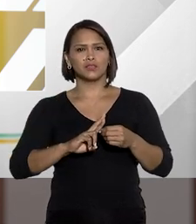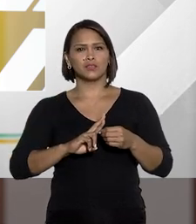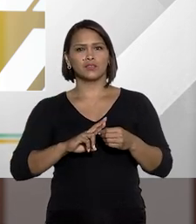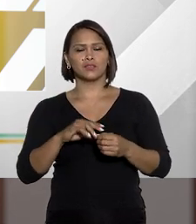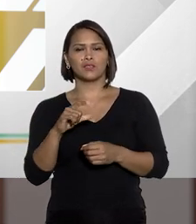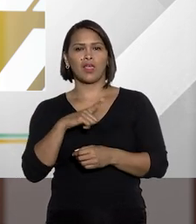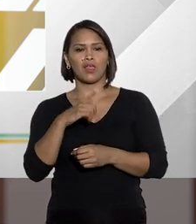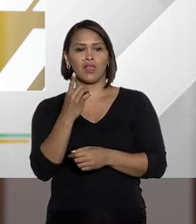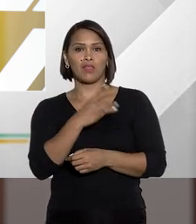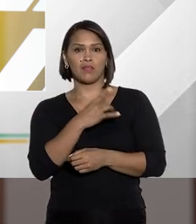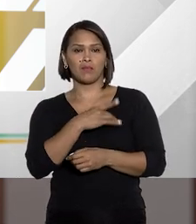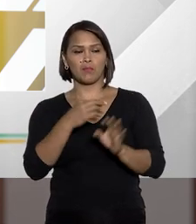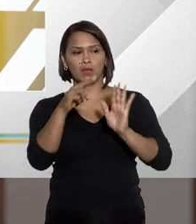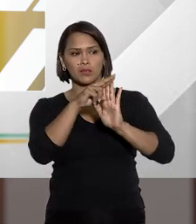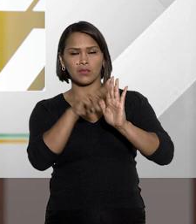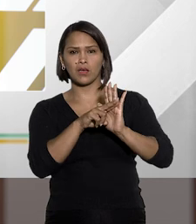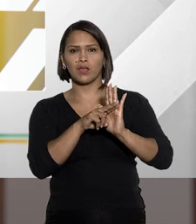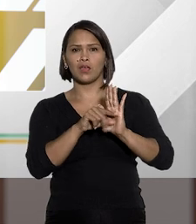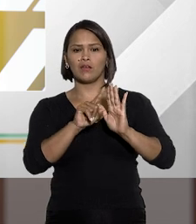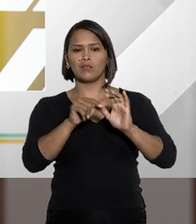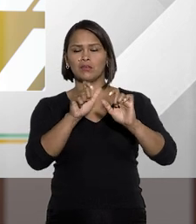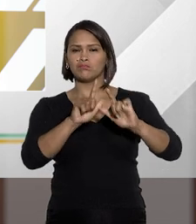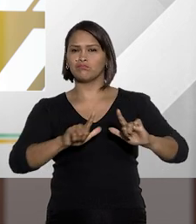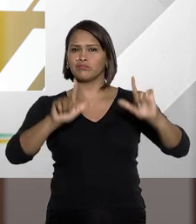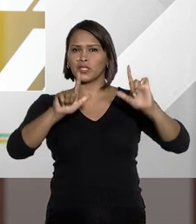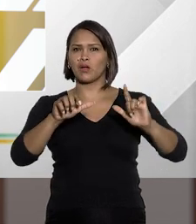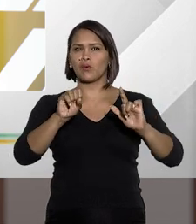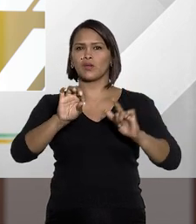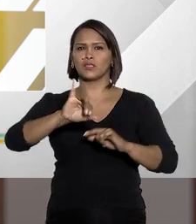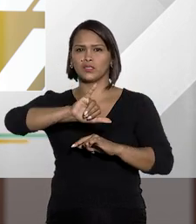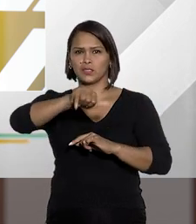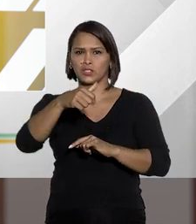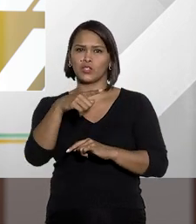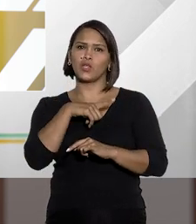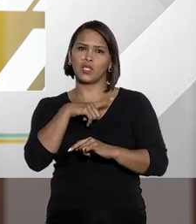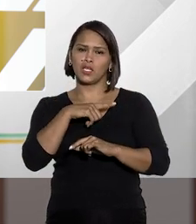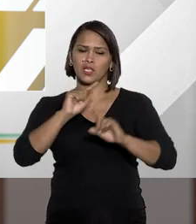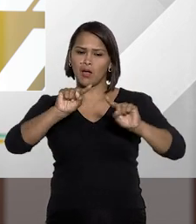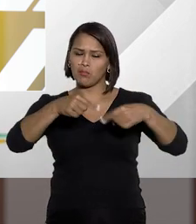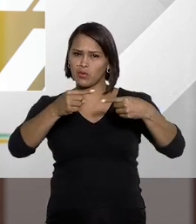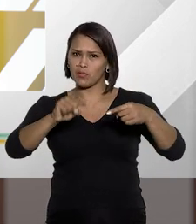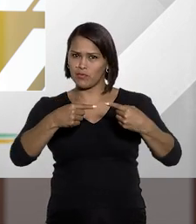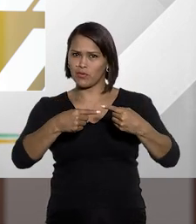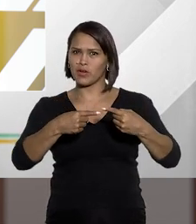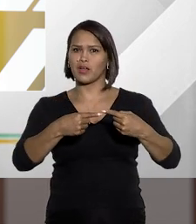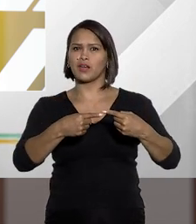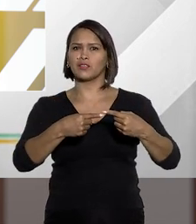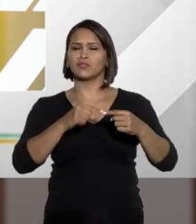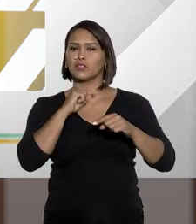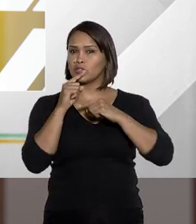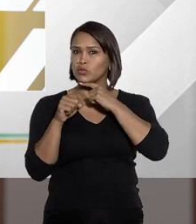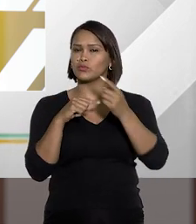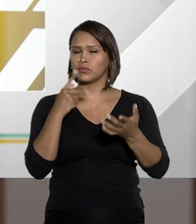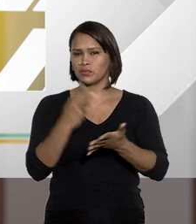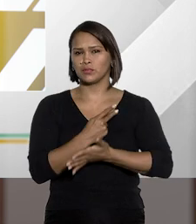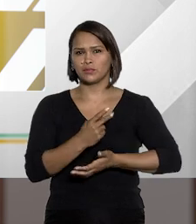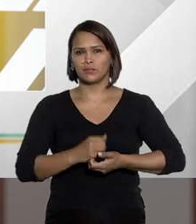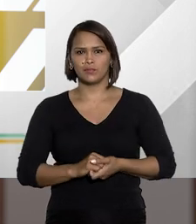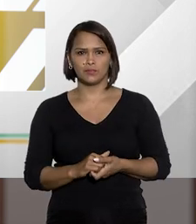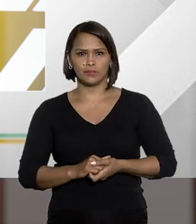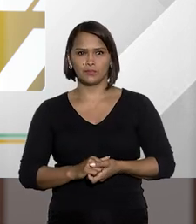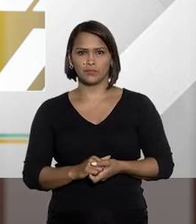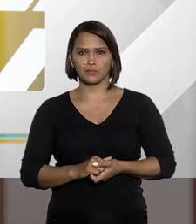ter medo da norma. Então, diante desse cenário, o STJ tende a ser provocado a dirimir dúvidas?